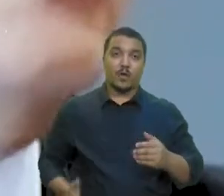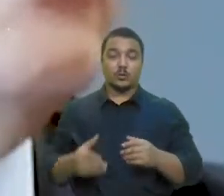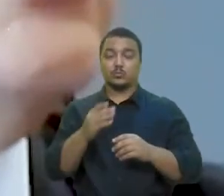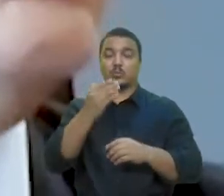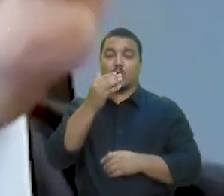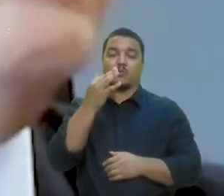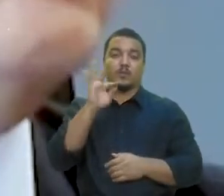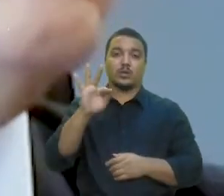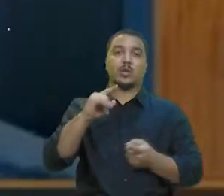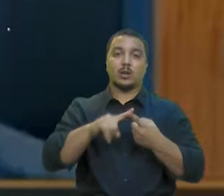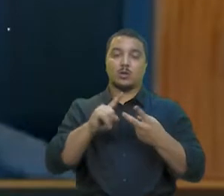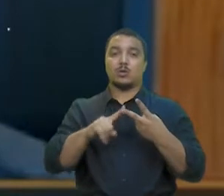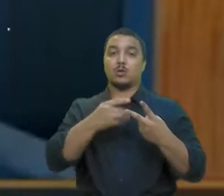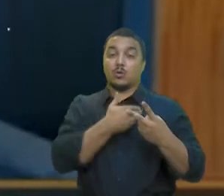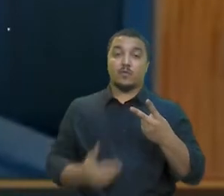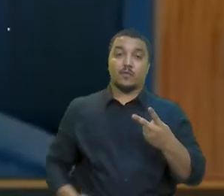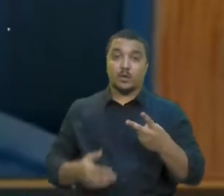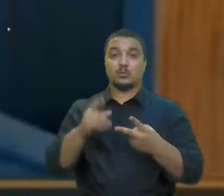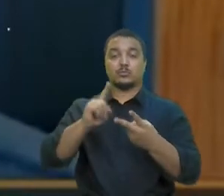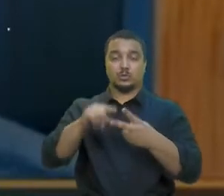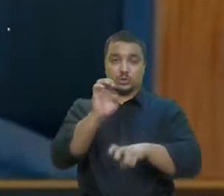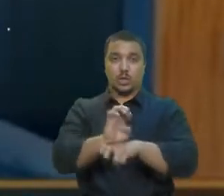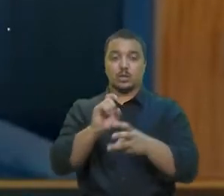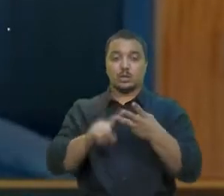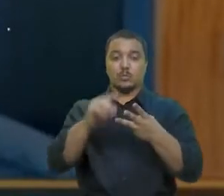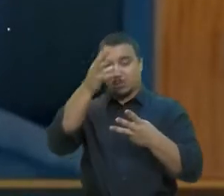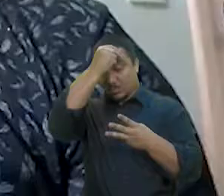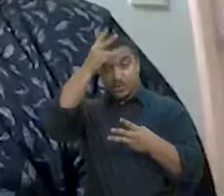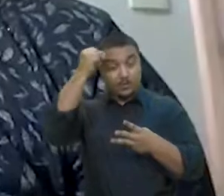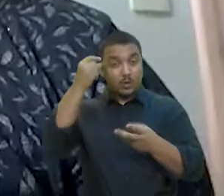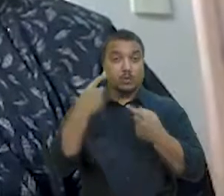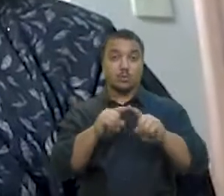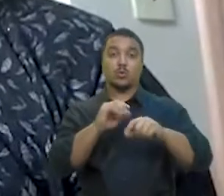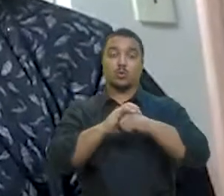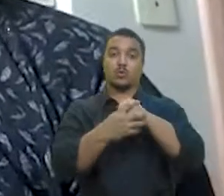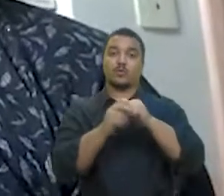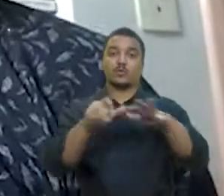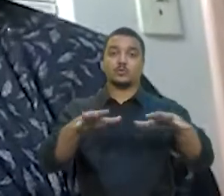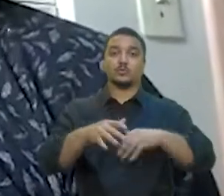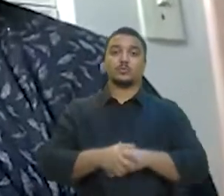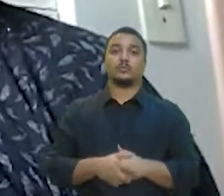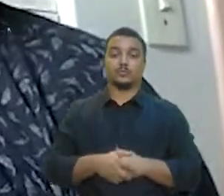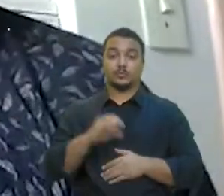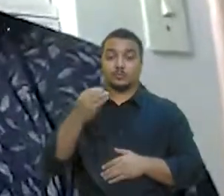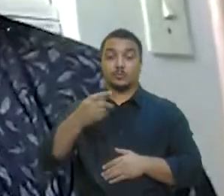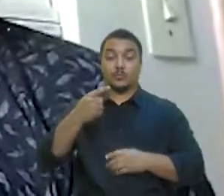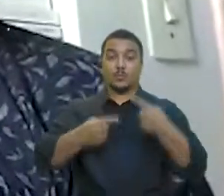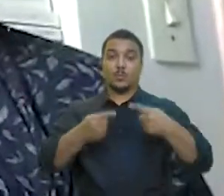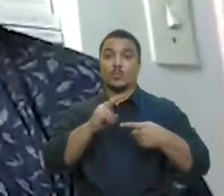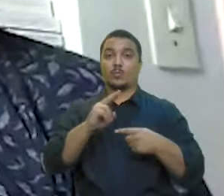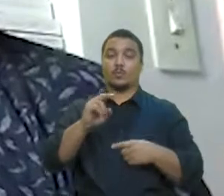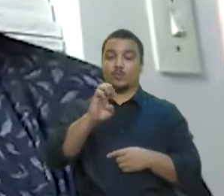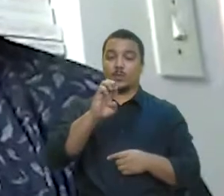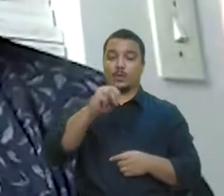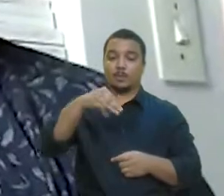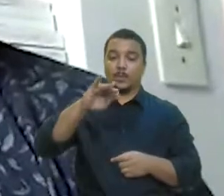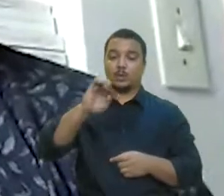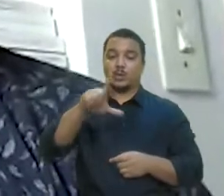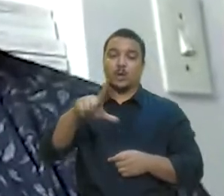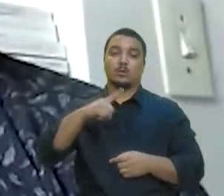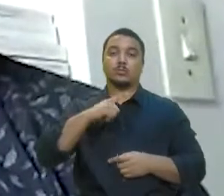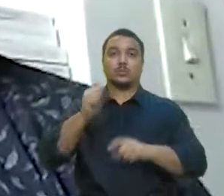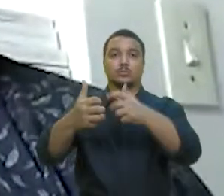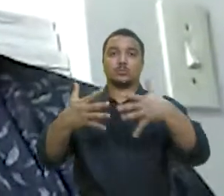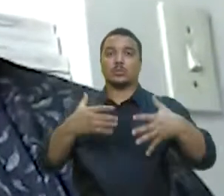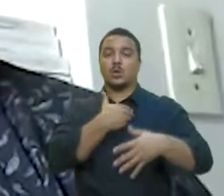e do Distrito Federal para adotar ações contra a Covid-19. O cientista político Emanuel Freitas destacou que a intenção do